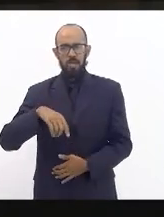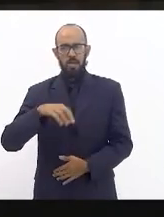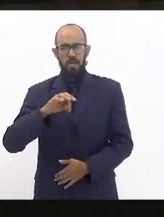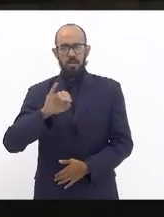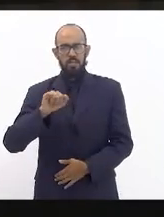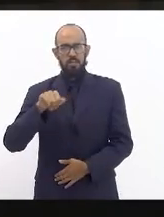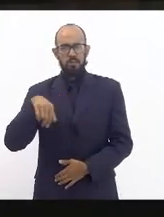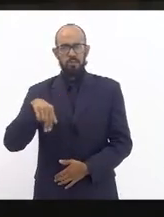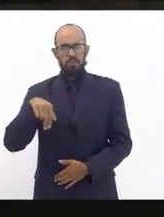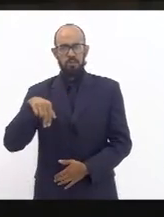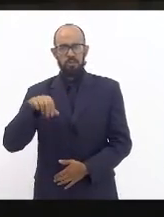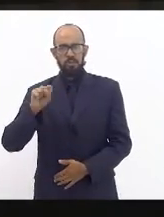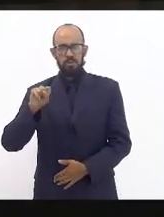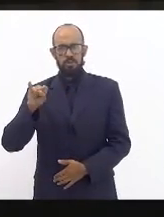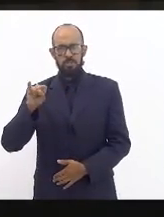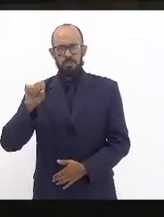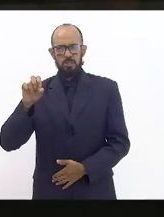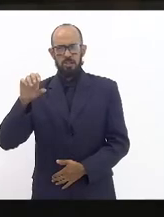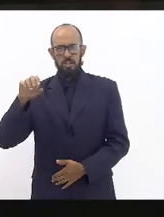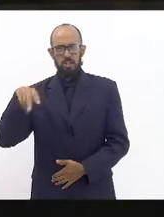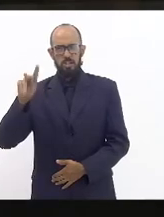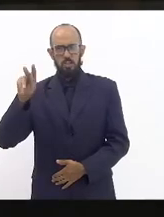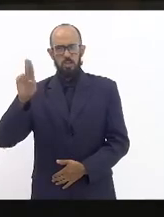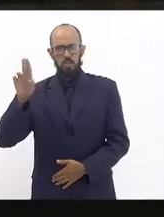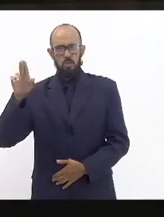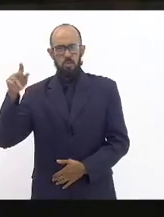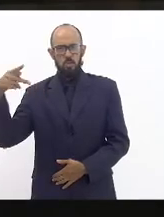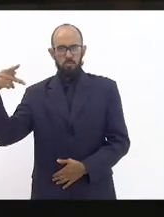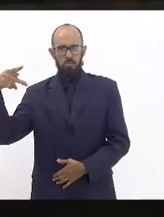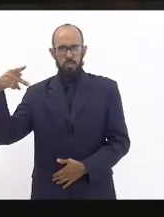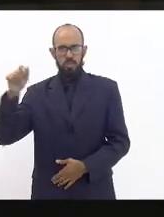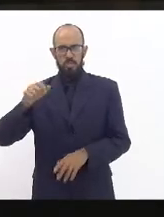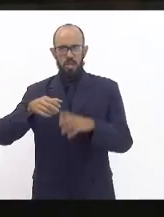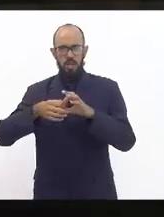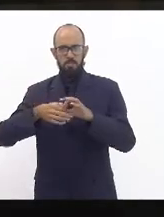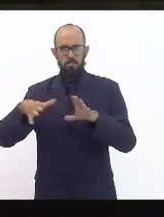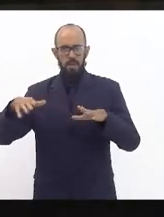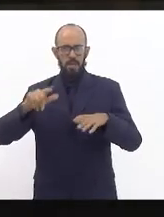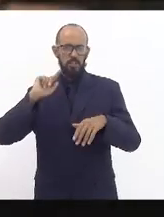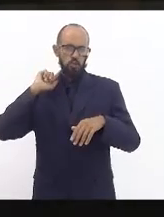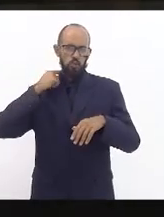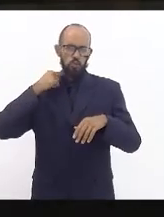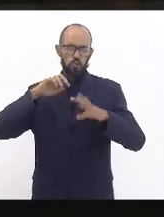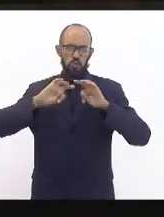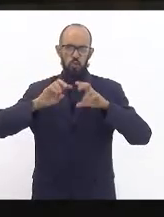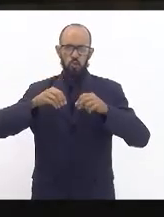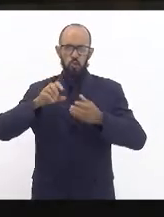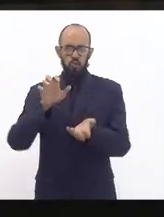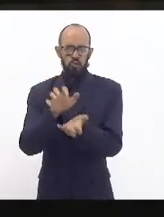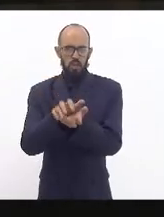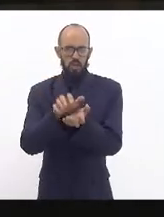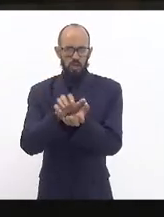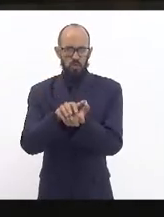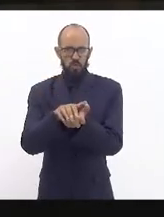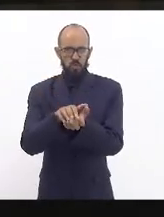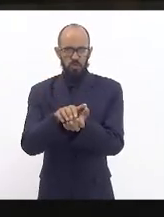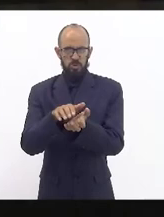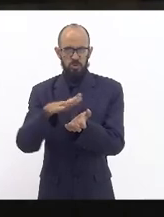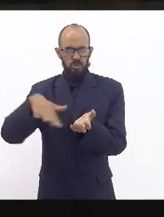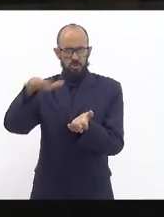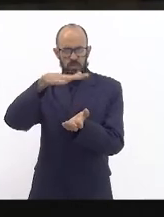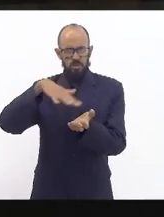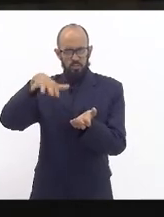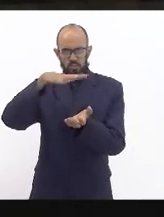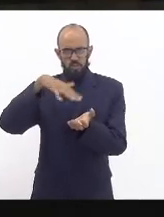Siderúrgica do Atlântico que vira e mexe coloca lá libera as caldeiras que polui toda aquela área lá do conjunto de 1923 da reta de 1923